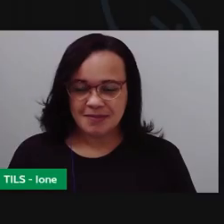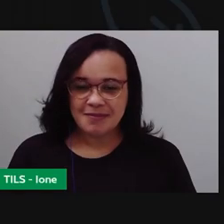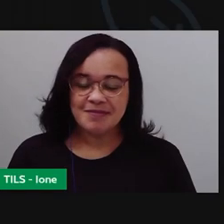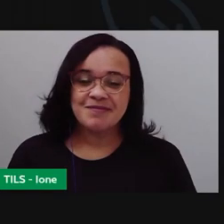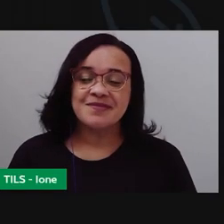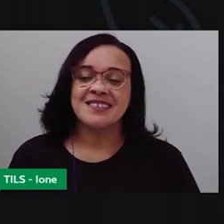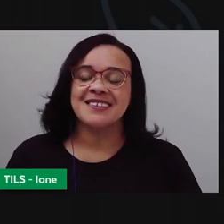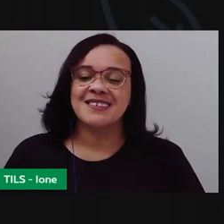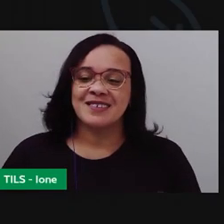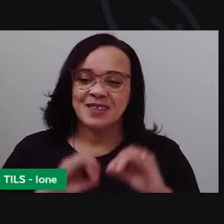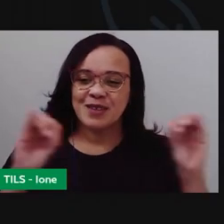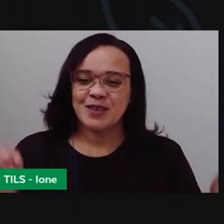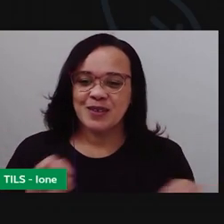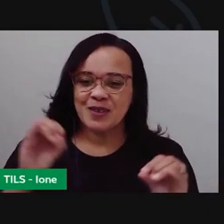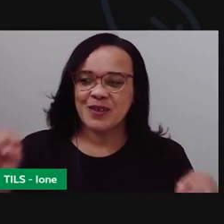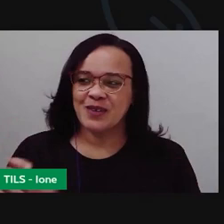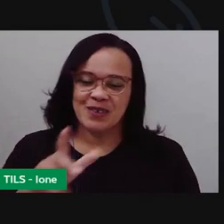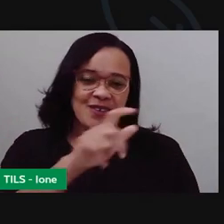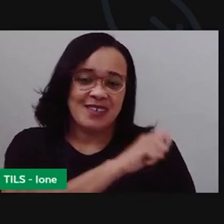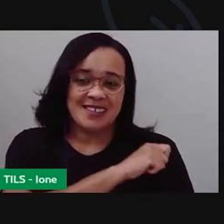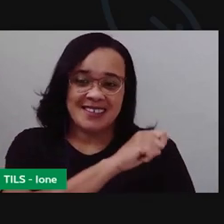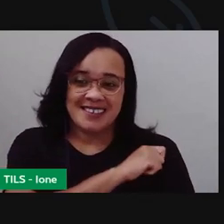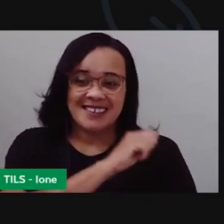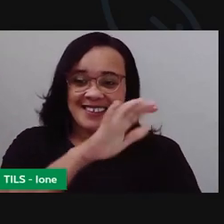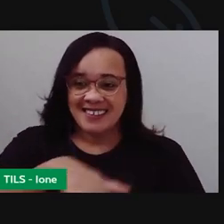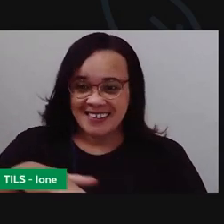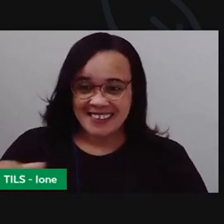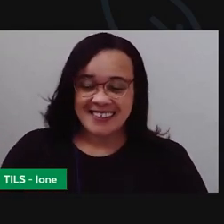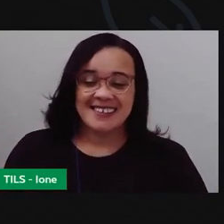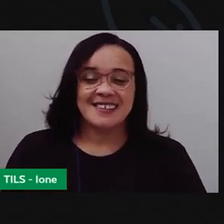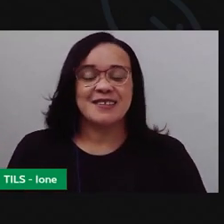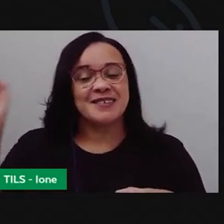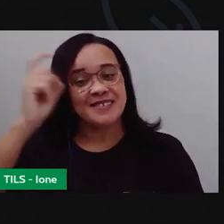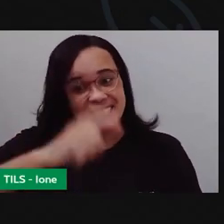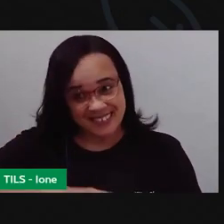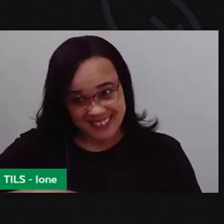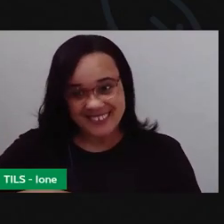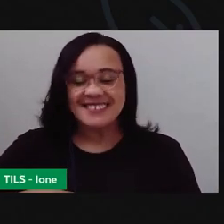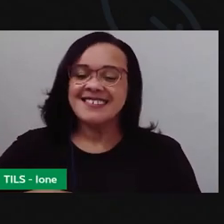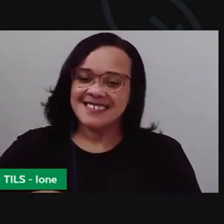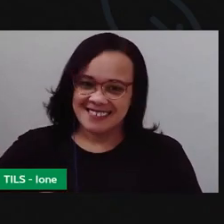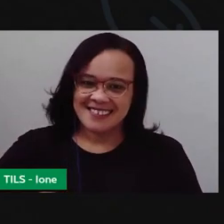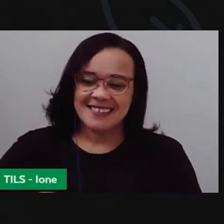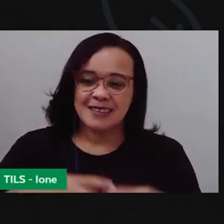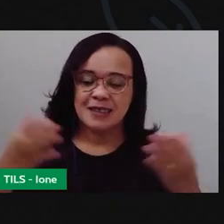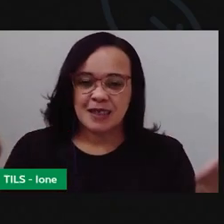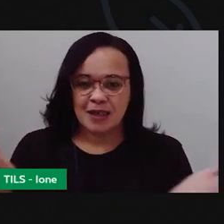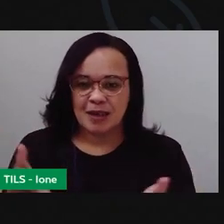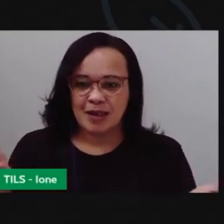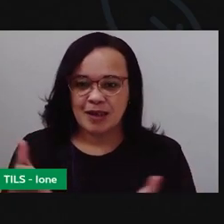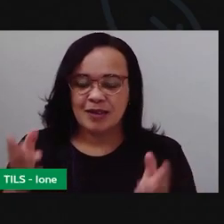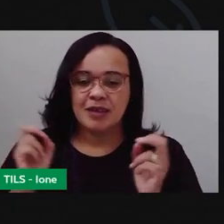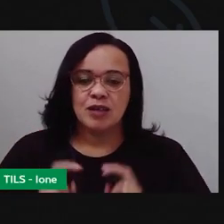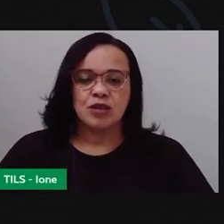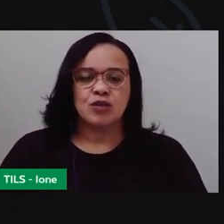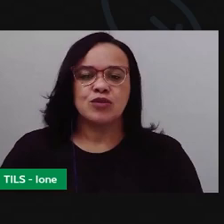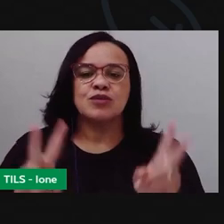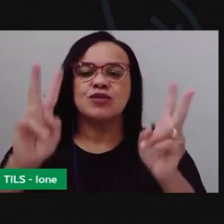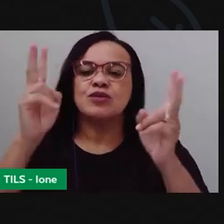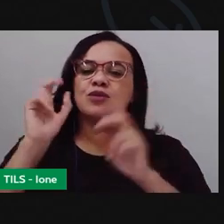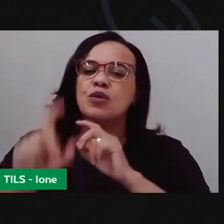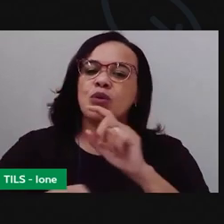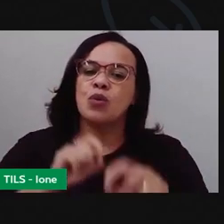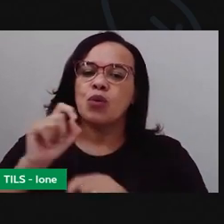Olá, criançada! Estamos de volta. Agora a gente vai continuar se aprendendo